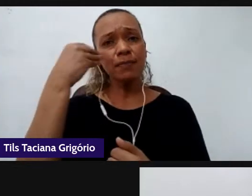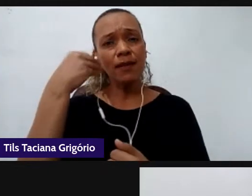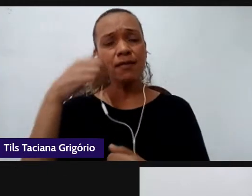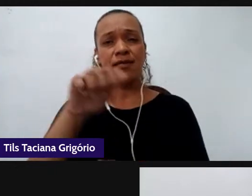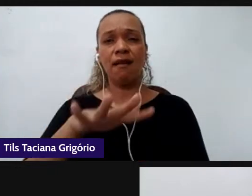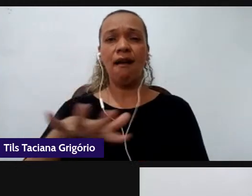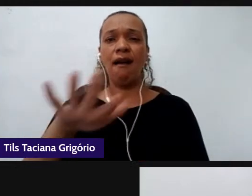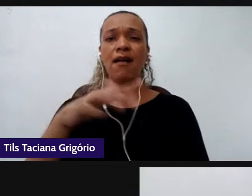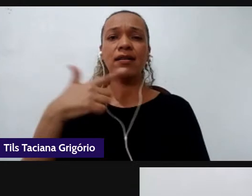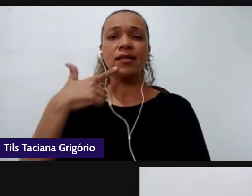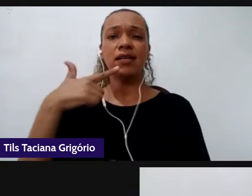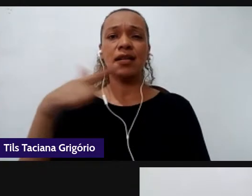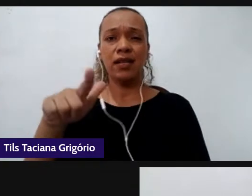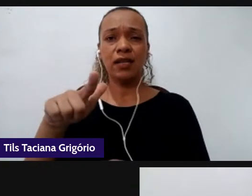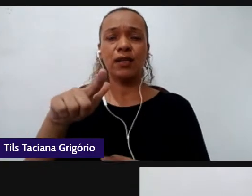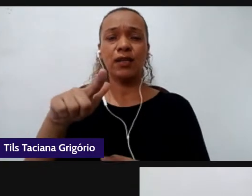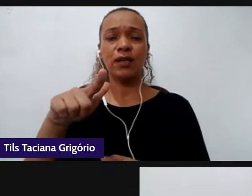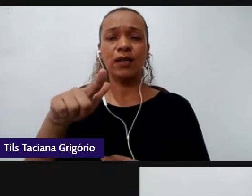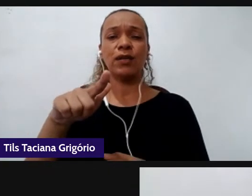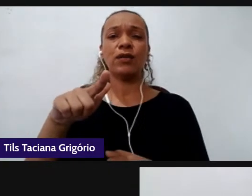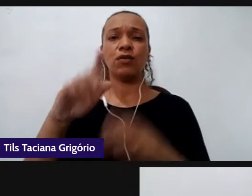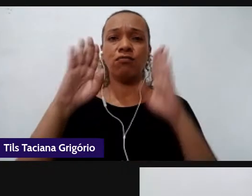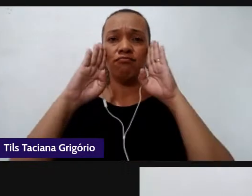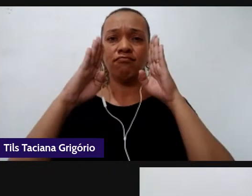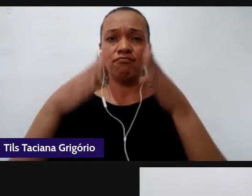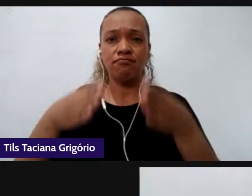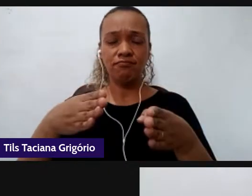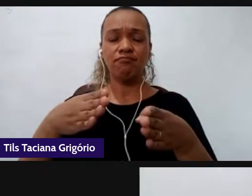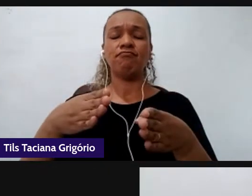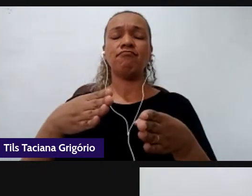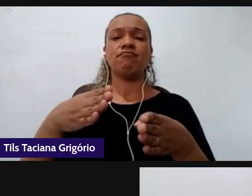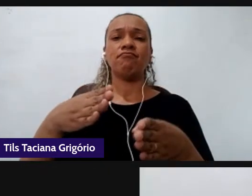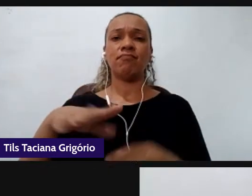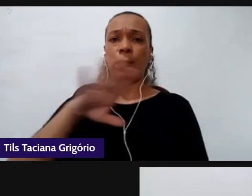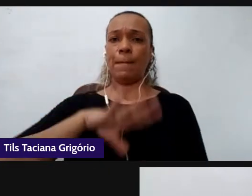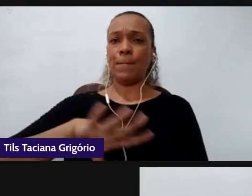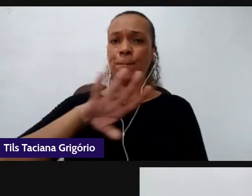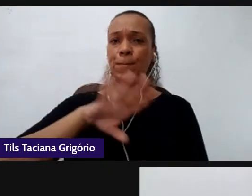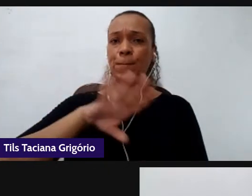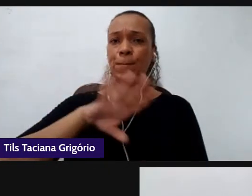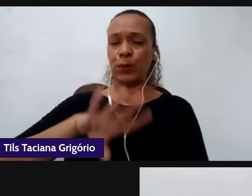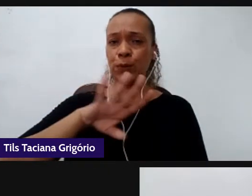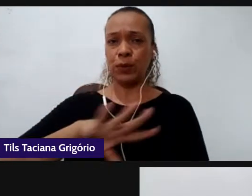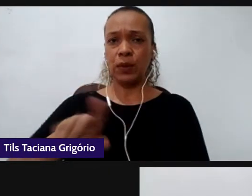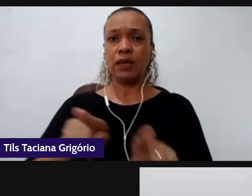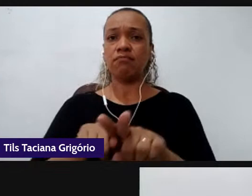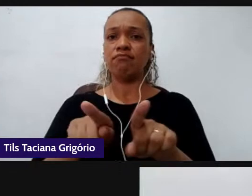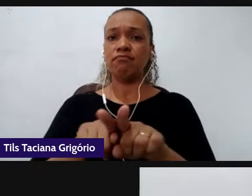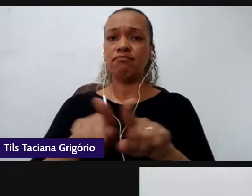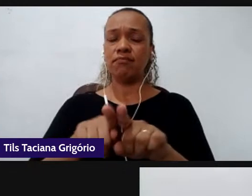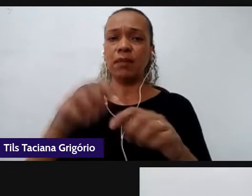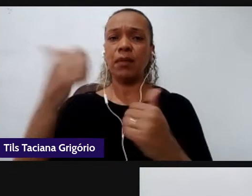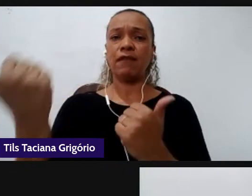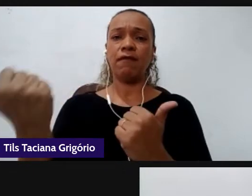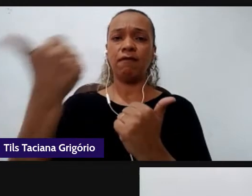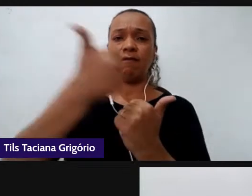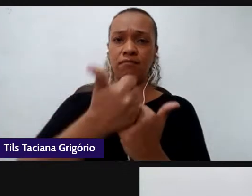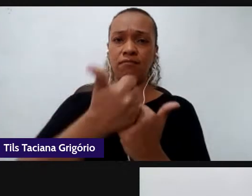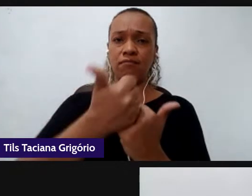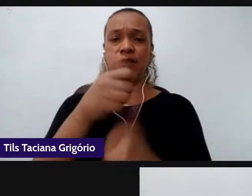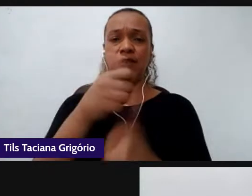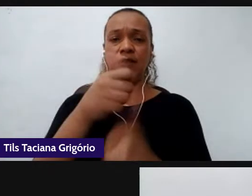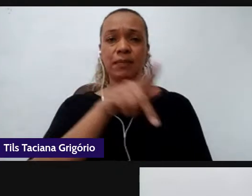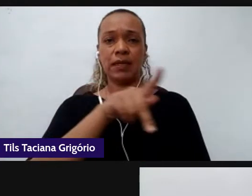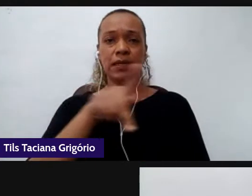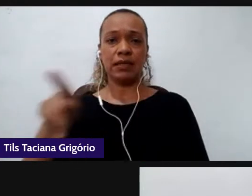ênfase em línguas e literatura portuguesa. E atualmente, vice-presidente da Associação Nacional